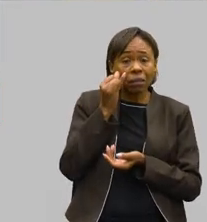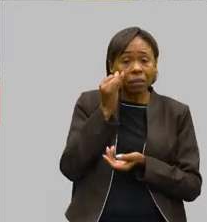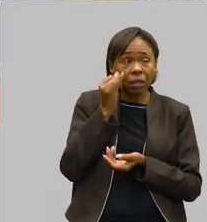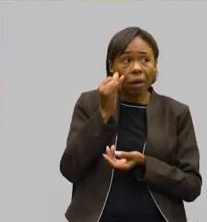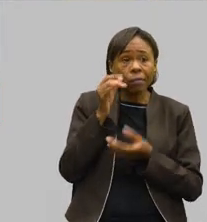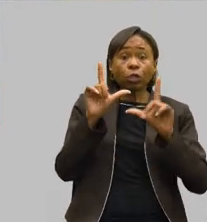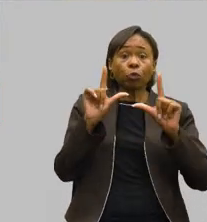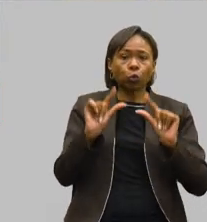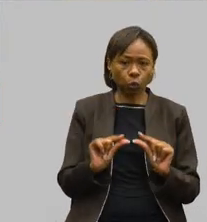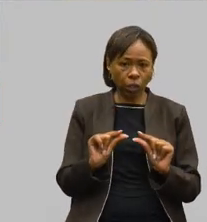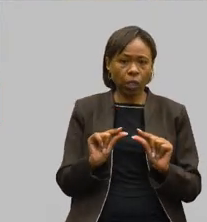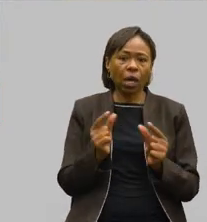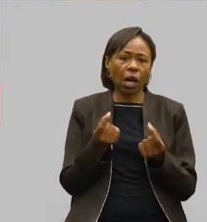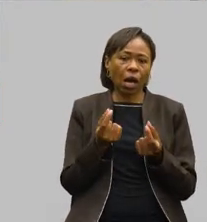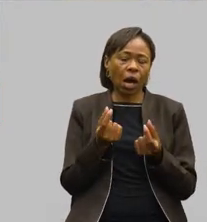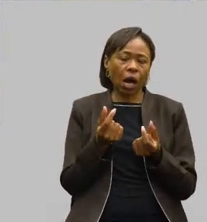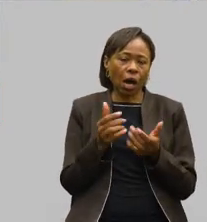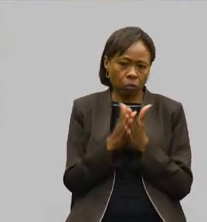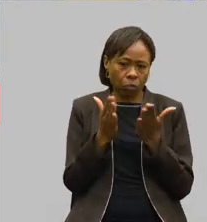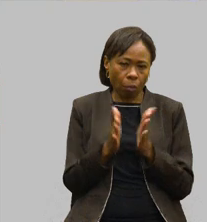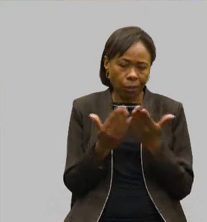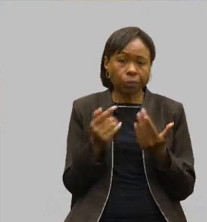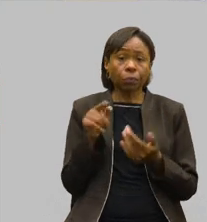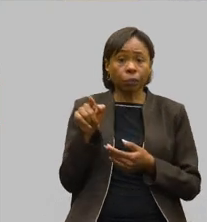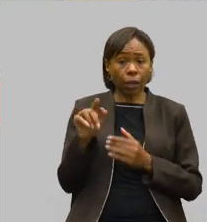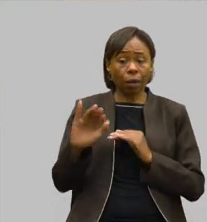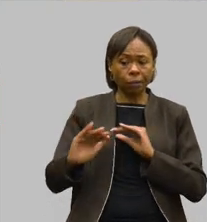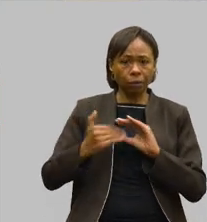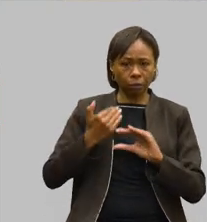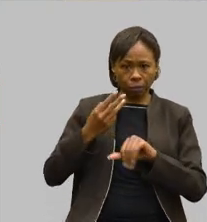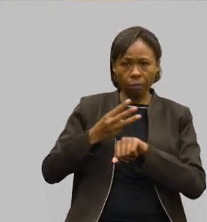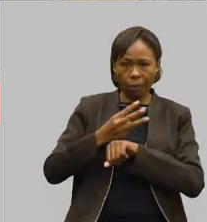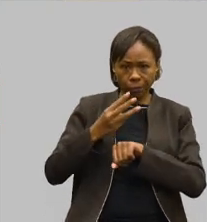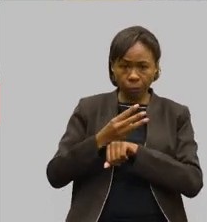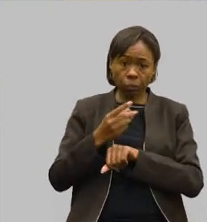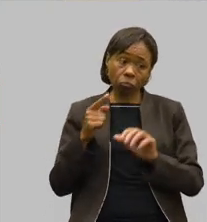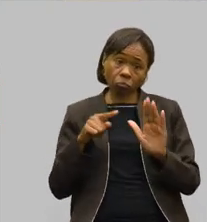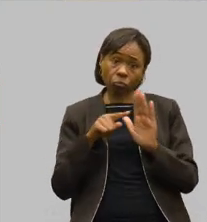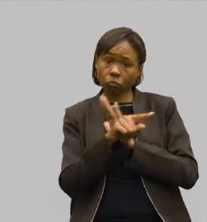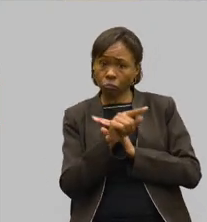repassar só para poder tiver condição de responder.